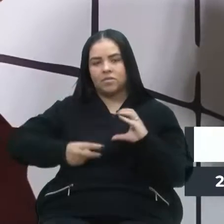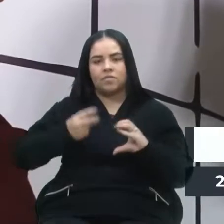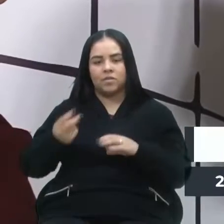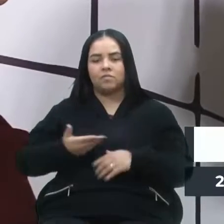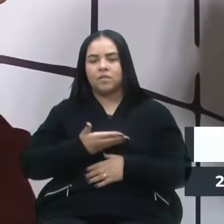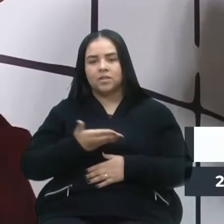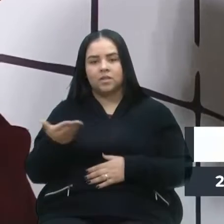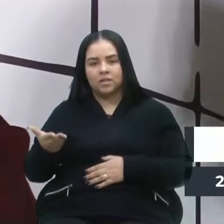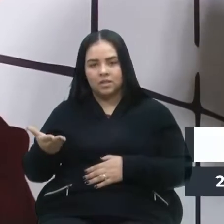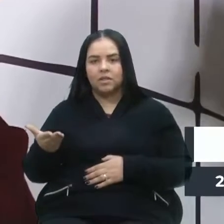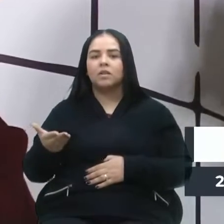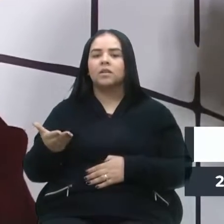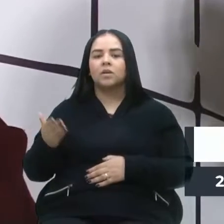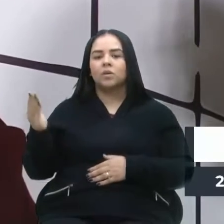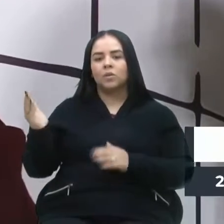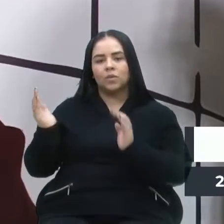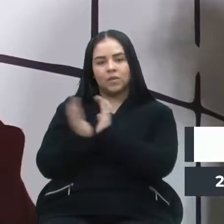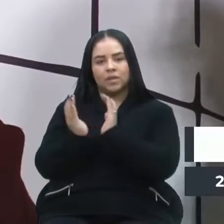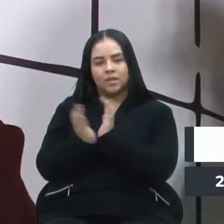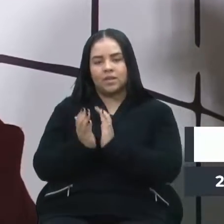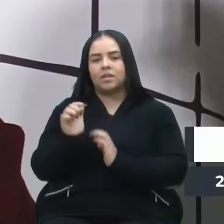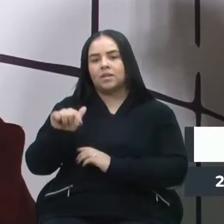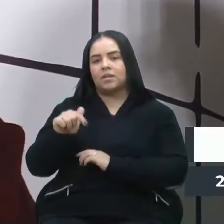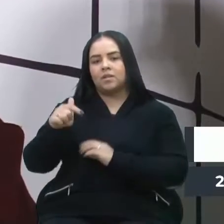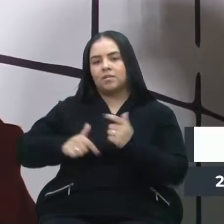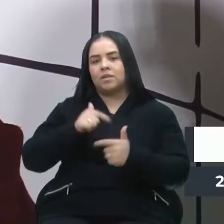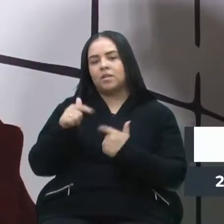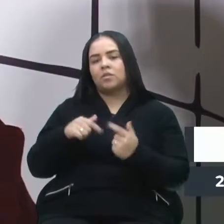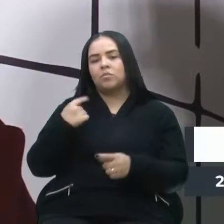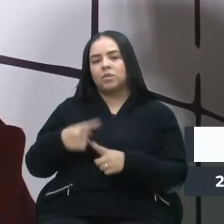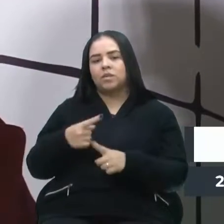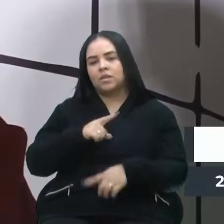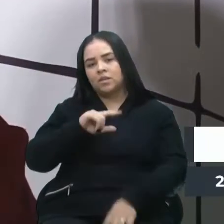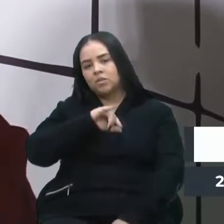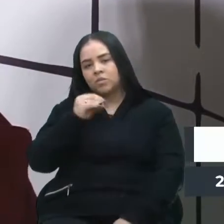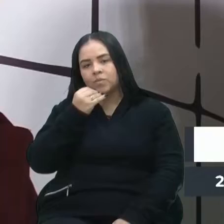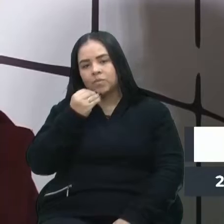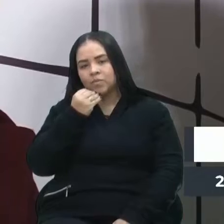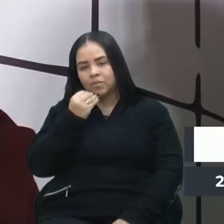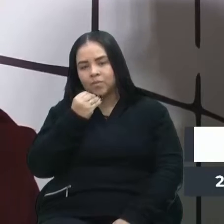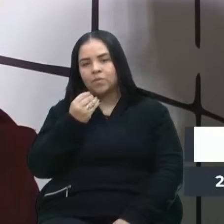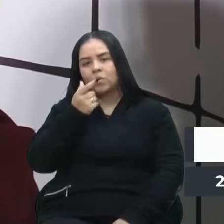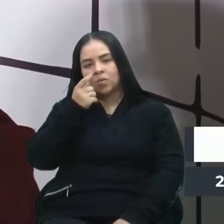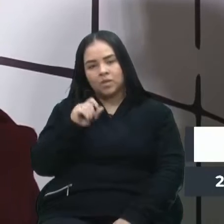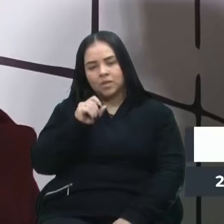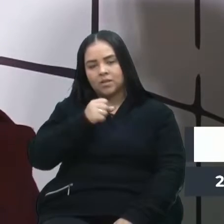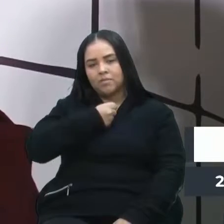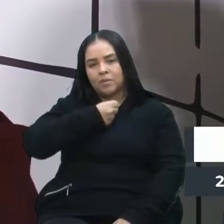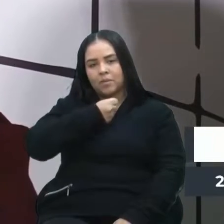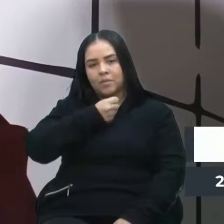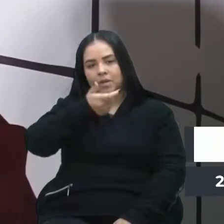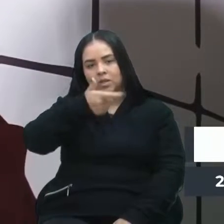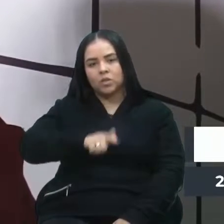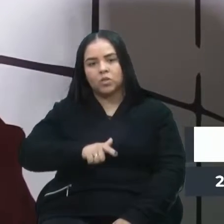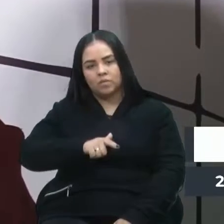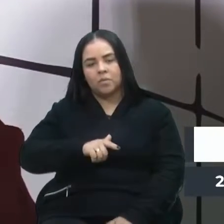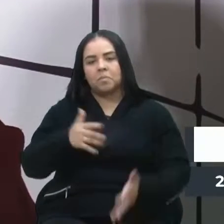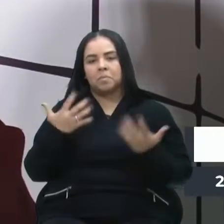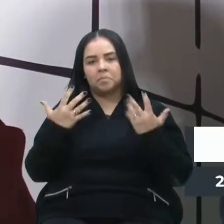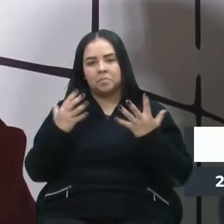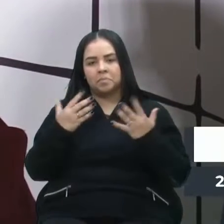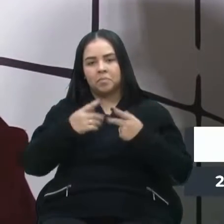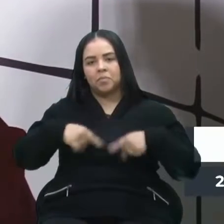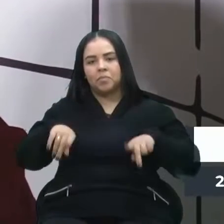você, minha grande colega de trabalho aqui na Câmara, por estar tendo a sua oportunidade de conceder essa entrevista. E, mais uma vez, parabéns,